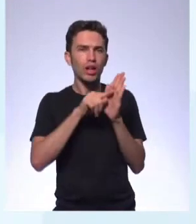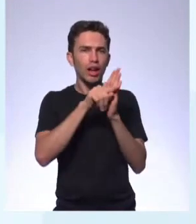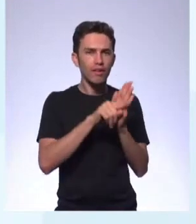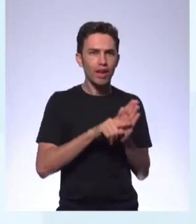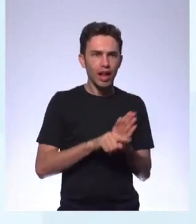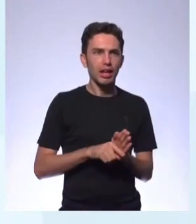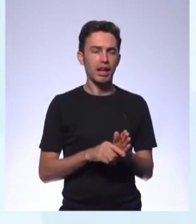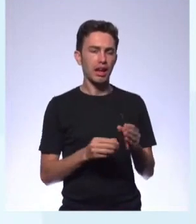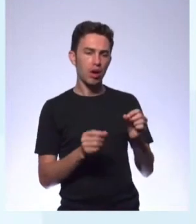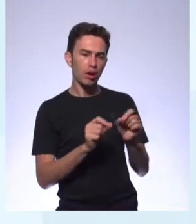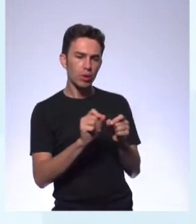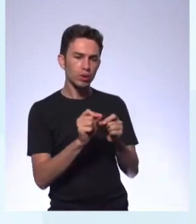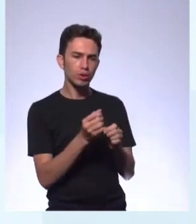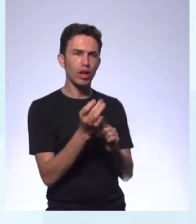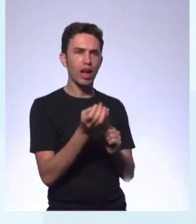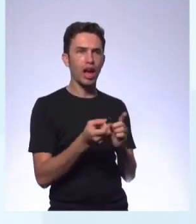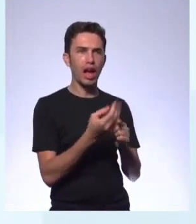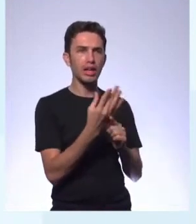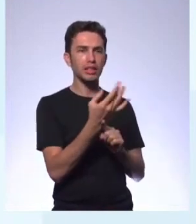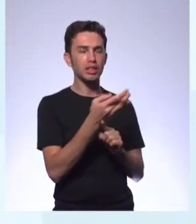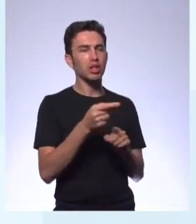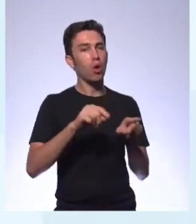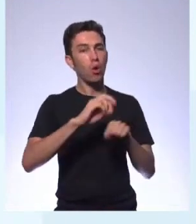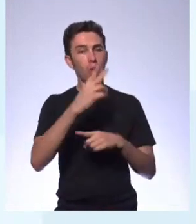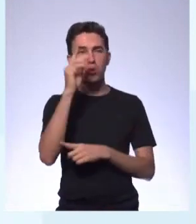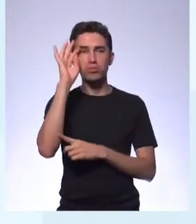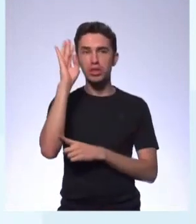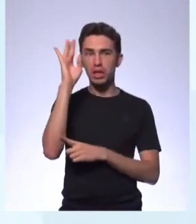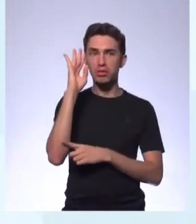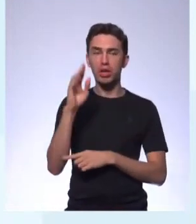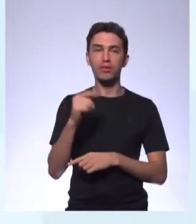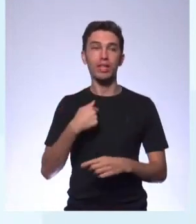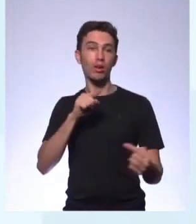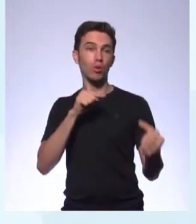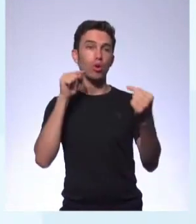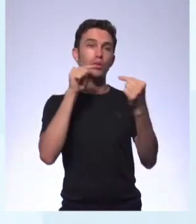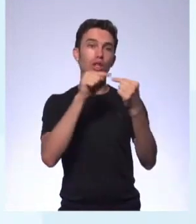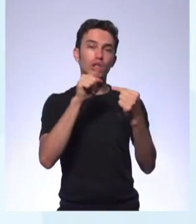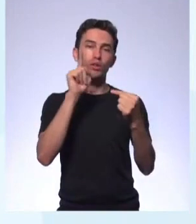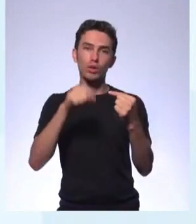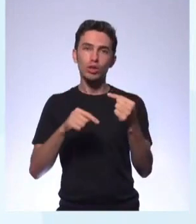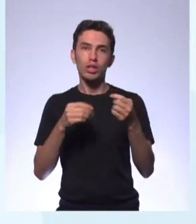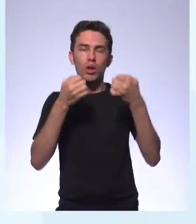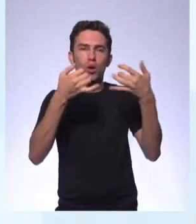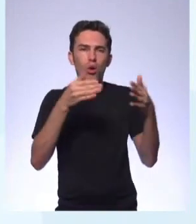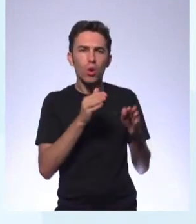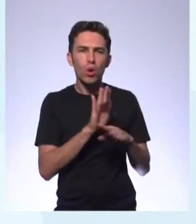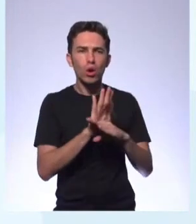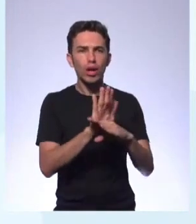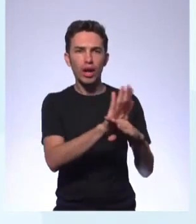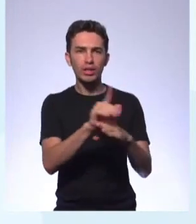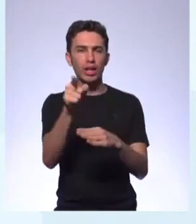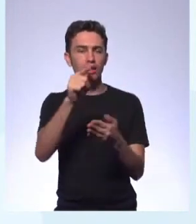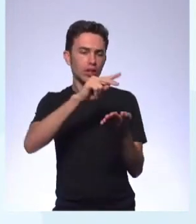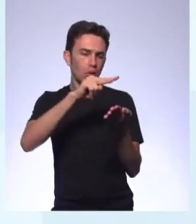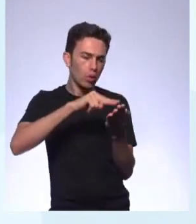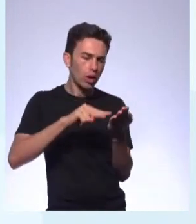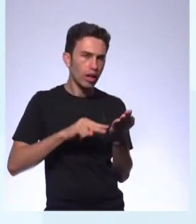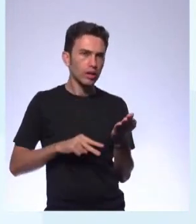produção artística ou intelectual. Tem o objetivo de situar, orientar o leitor,